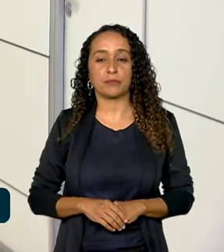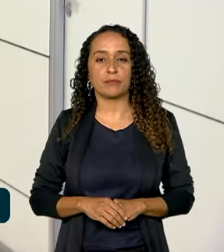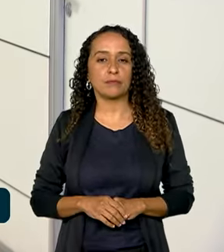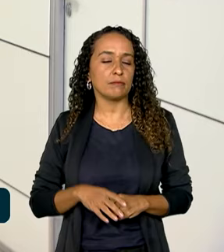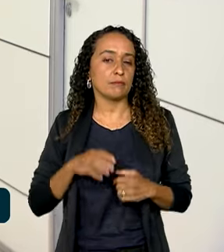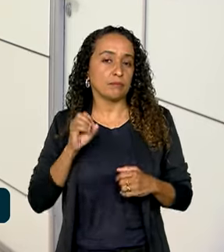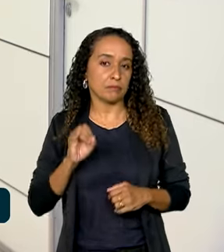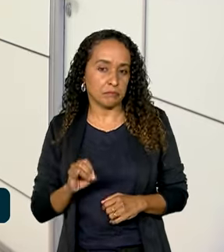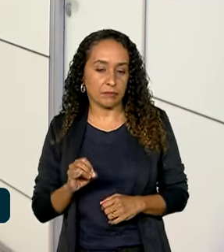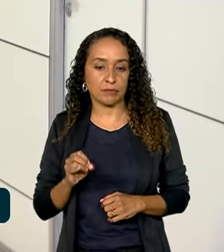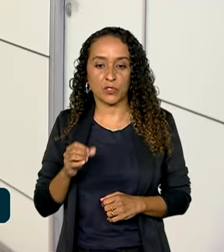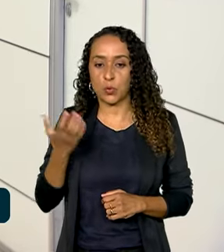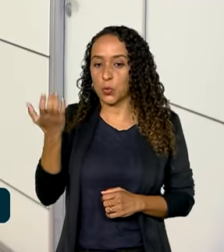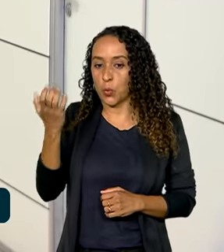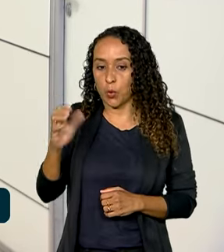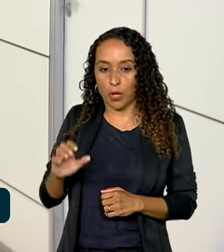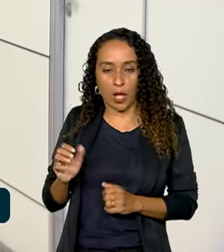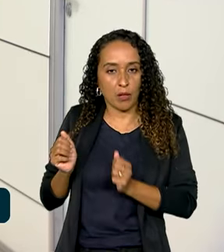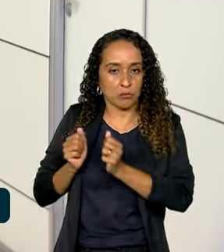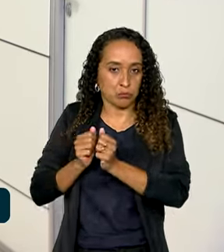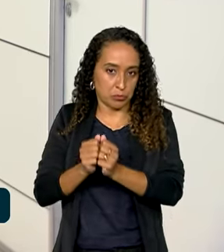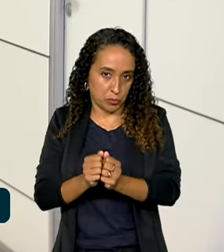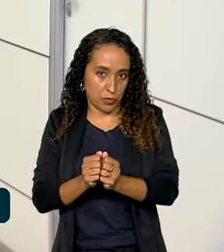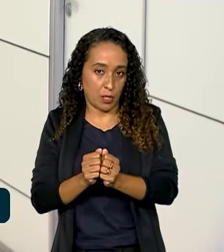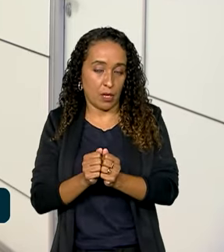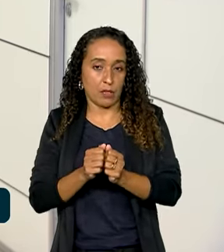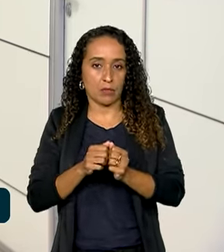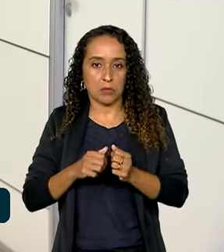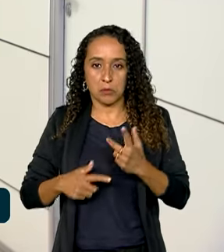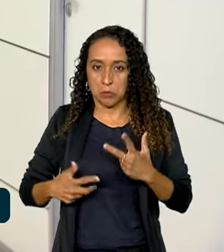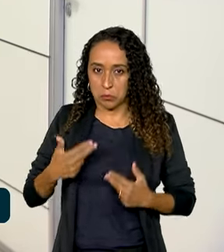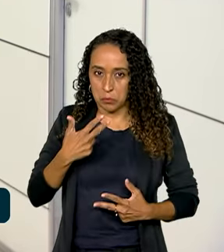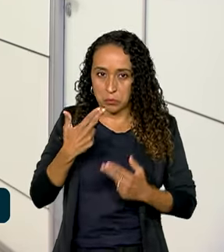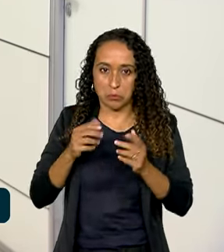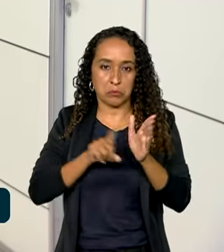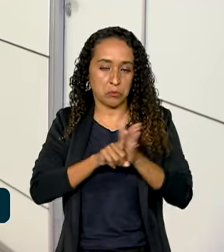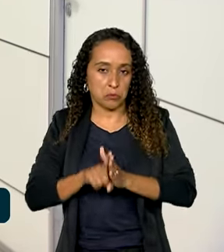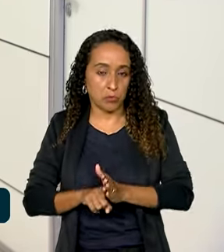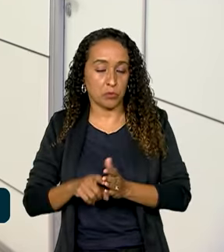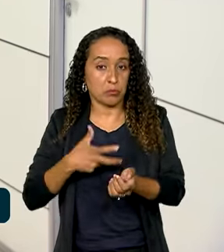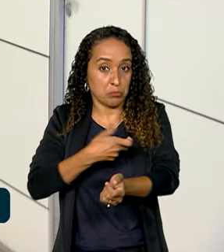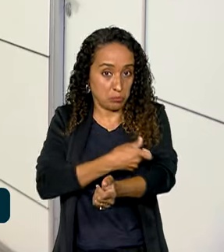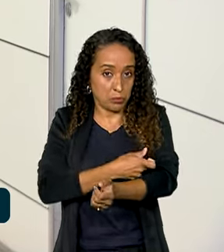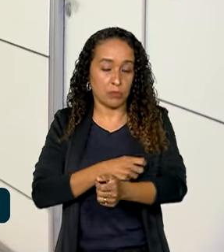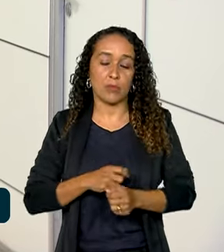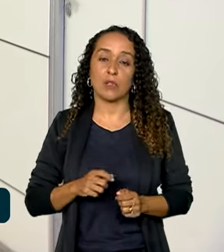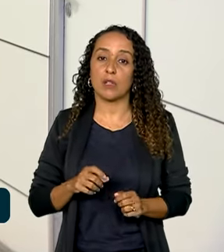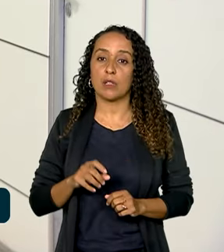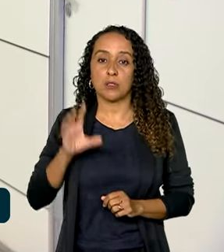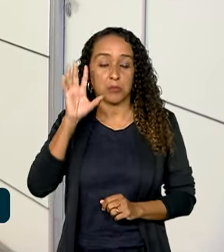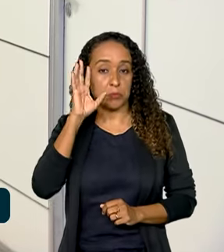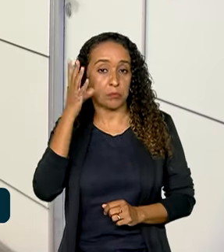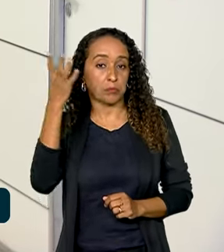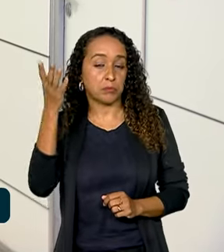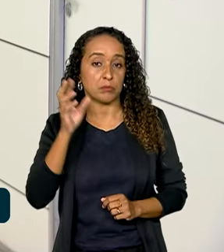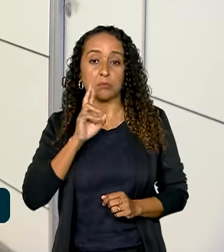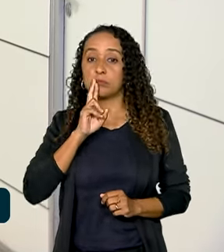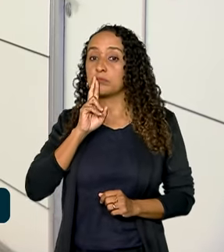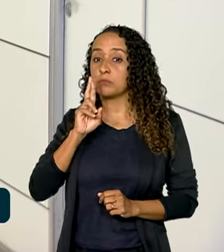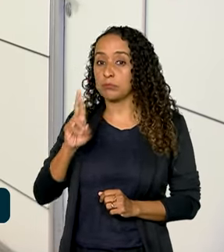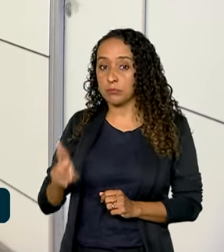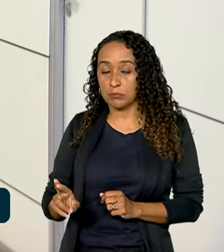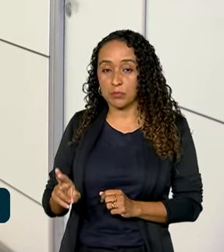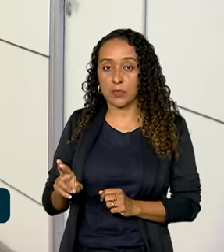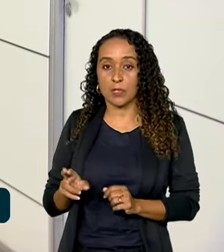aquelas que não desejam ser acompanhadas em procedimentos com anestesia, a decisão deve ser informada